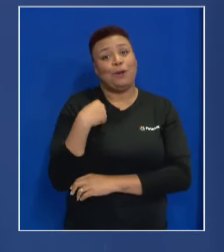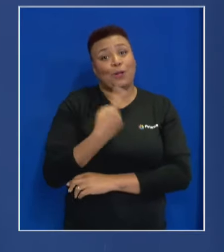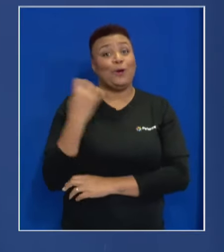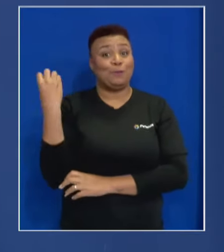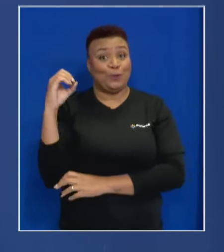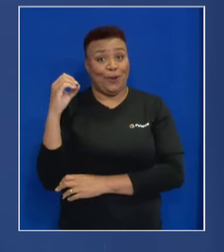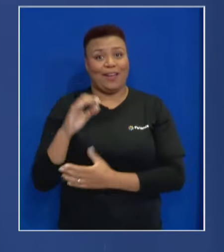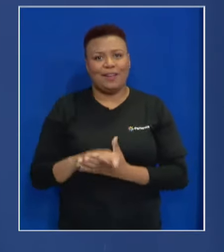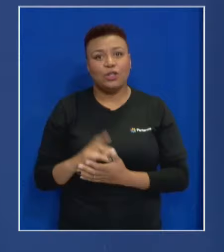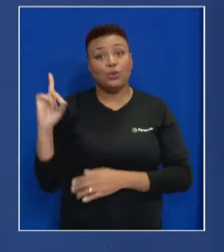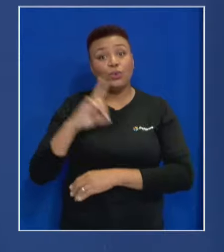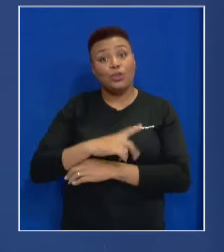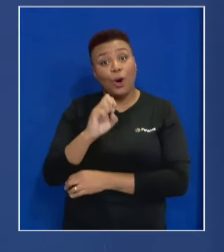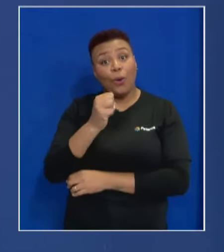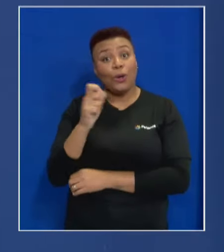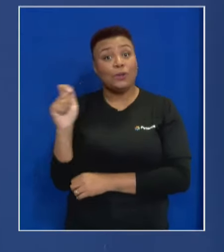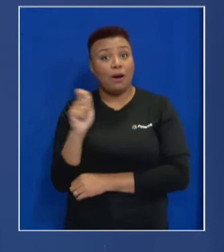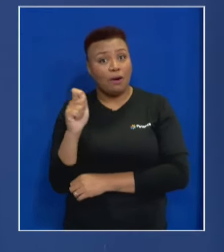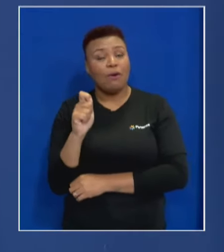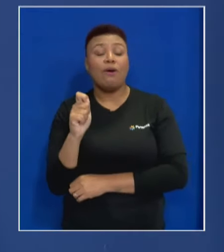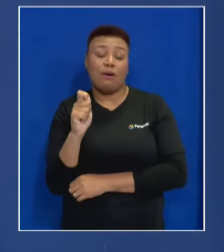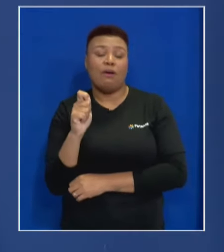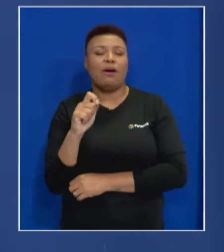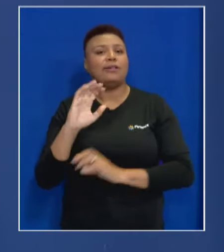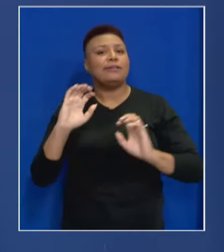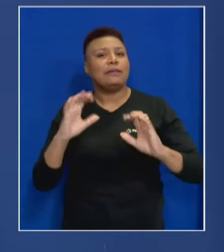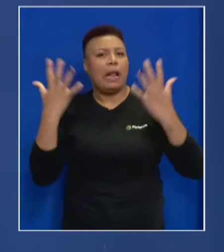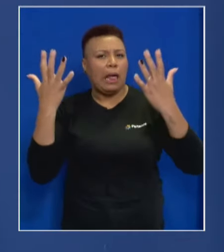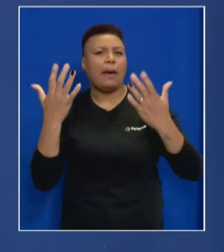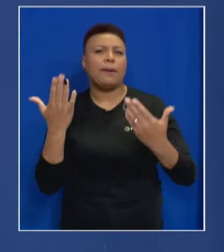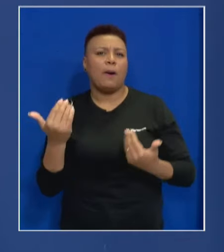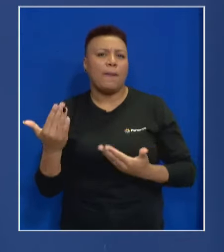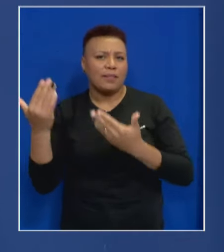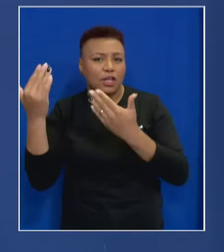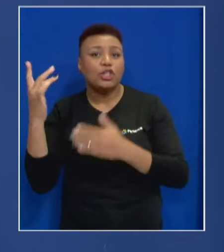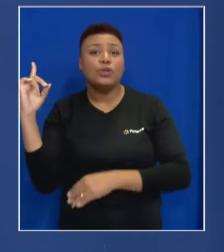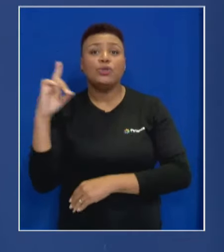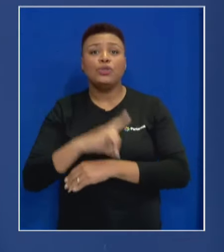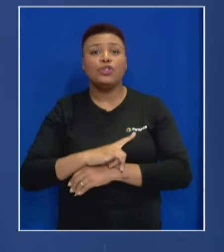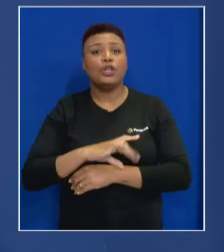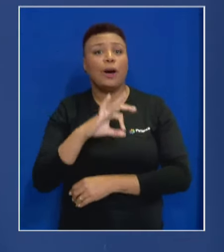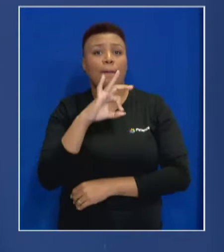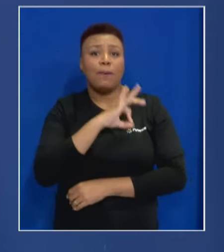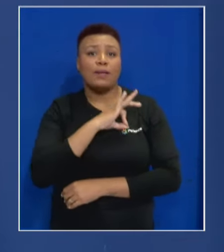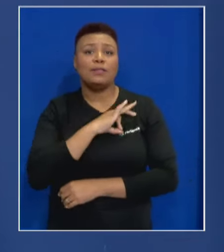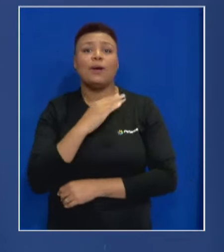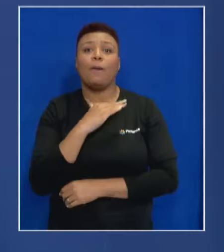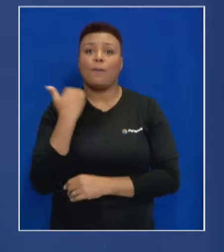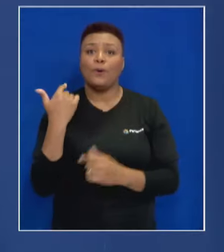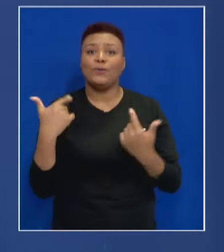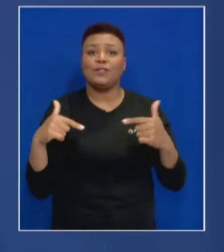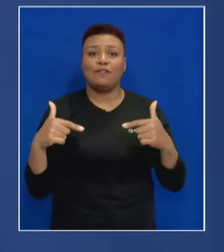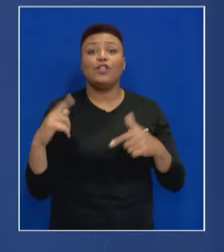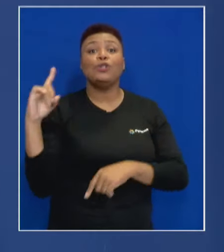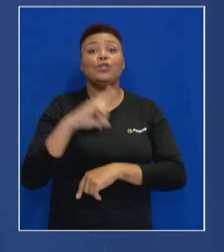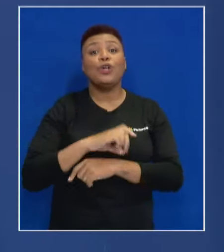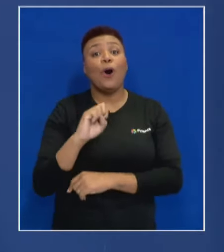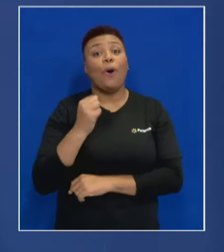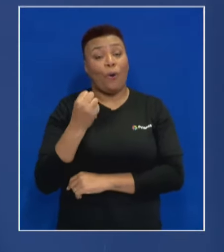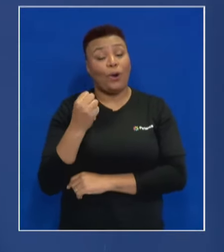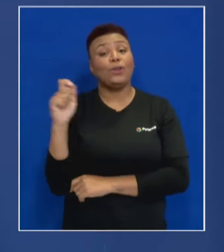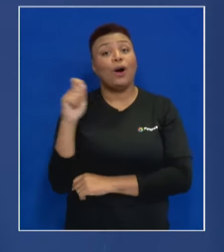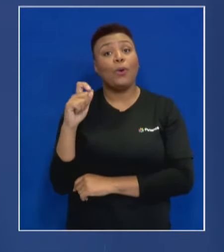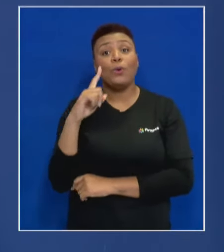porto-alegrenses. No dia 8 de agosto, gente celebra, homenageia, o dia do policial morto em serviço. E no dia 8 de agosto de